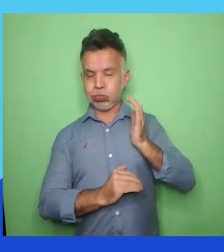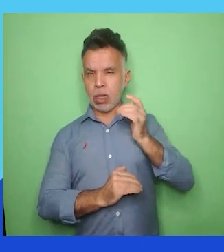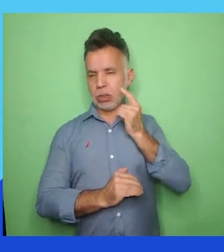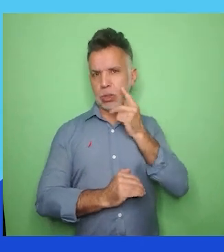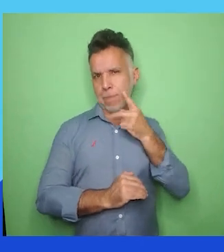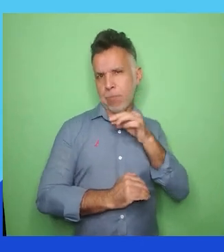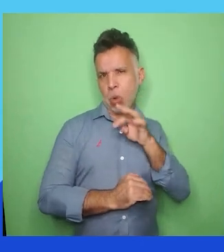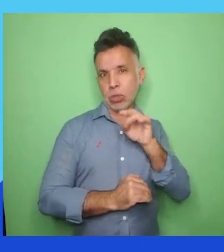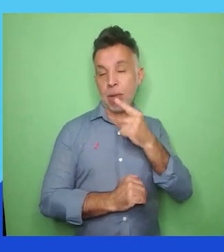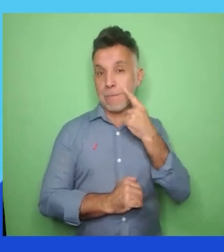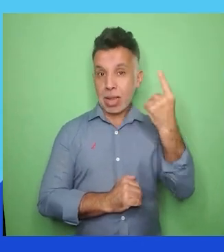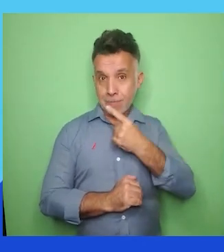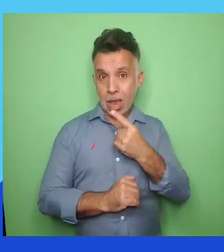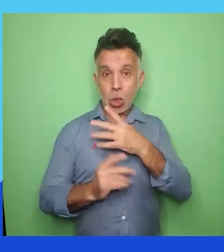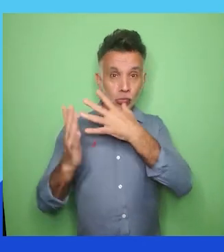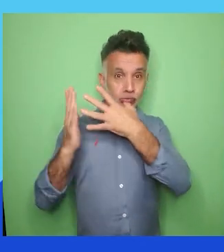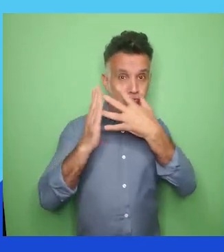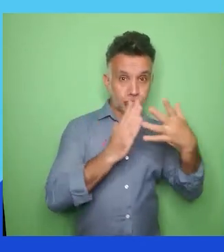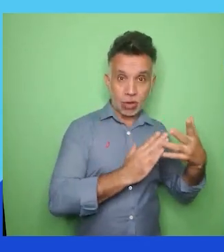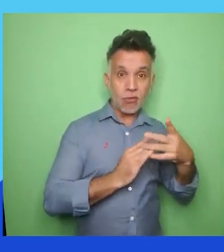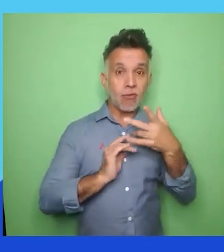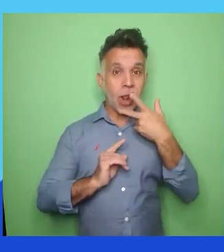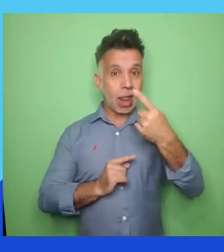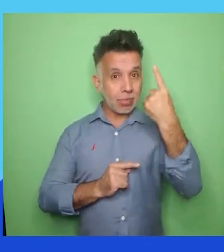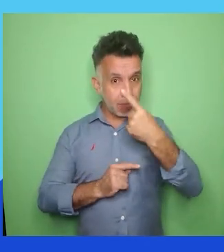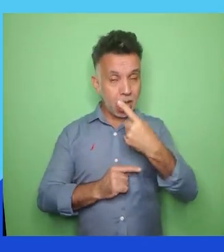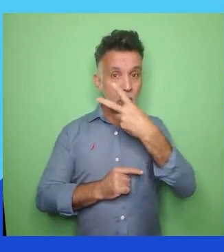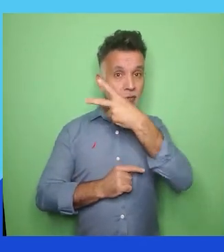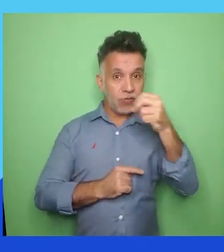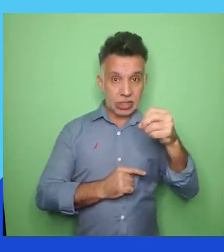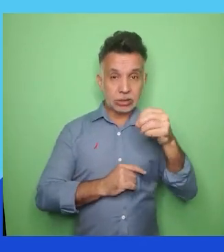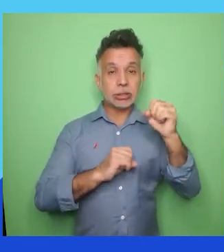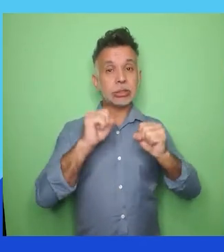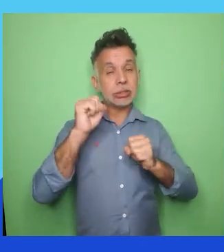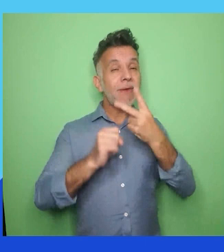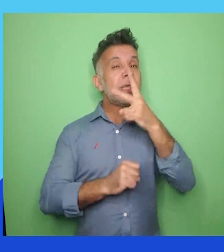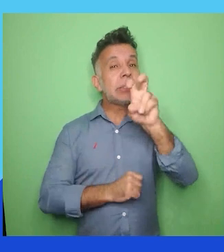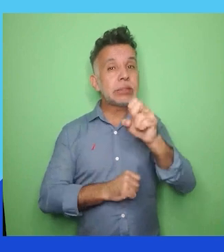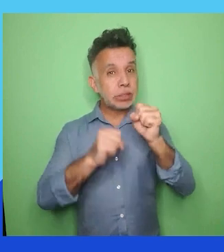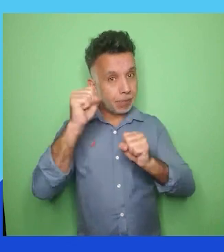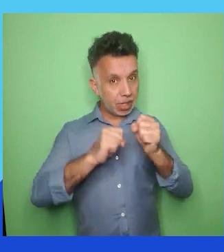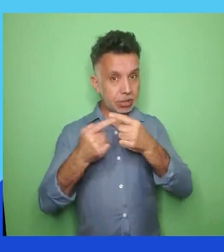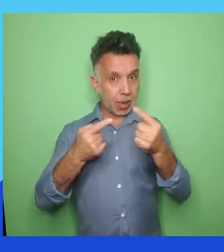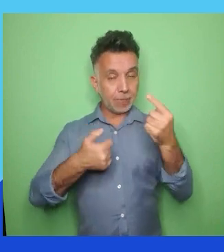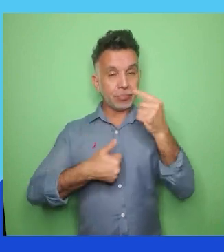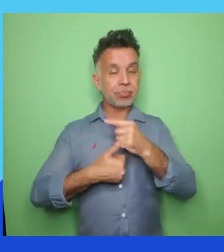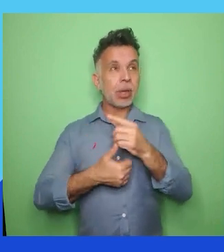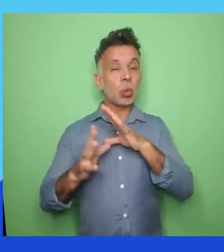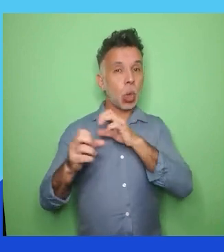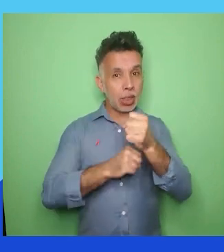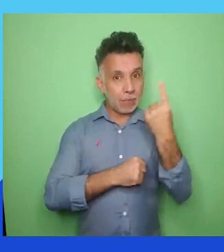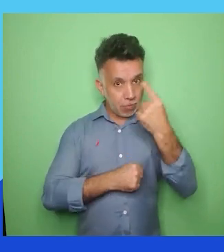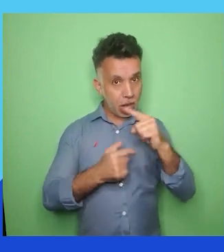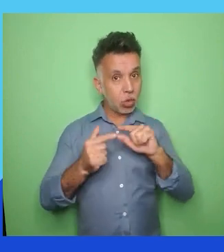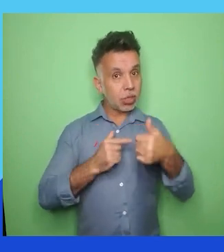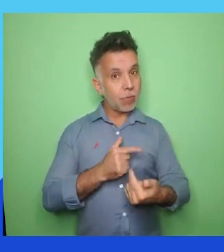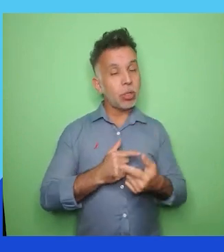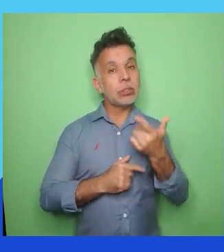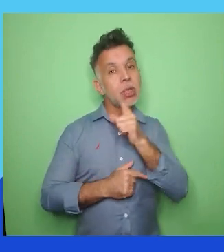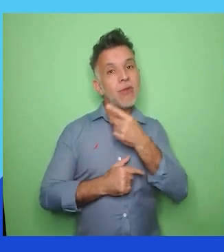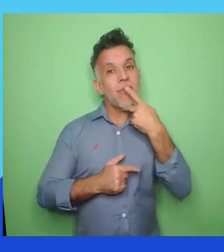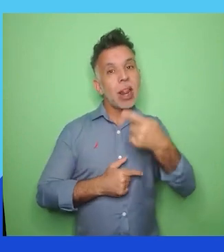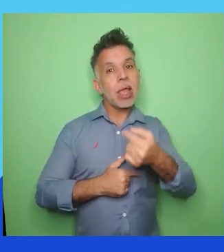alfabética no ranking. E a primeira empresa que abre nosso ranking é a Accenture. E parabéns, seguida pela